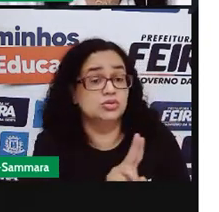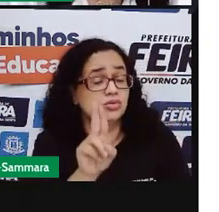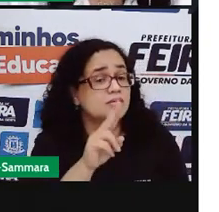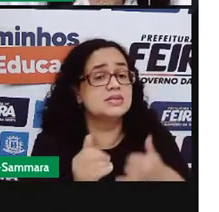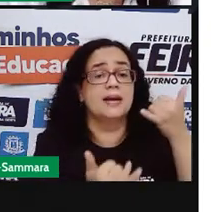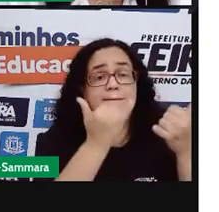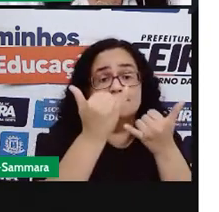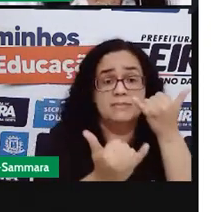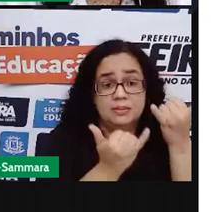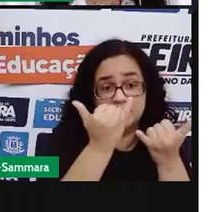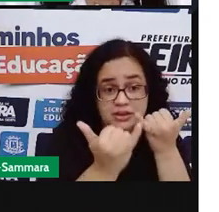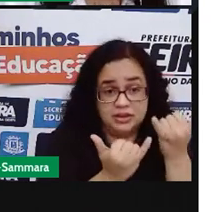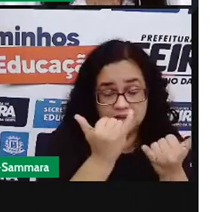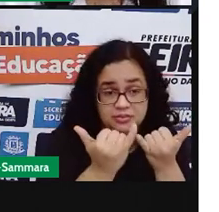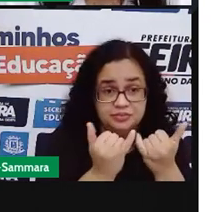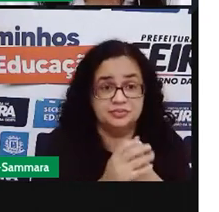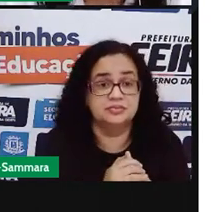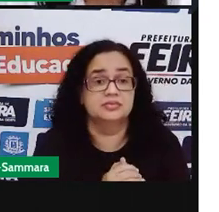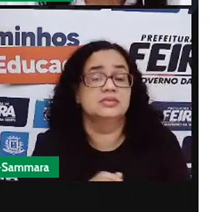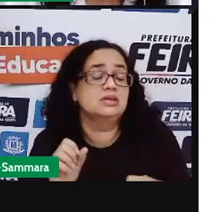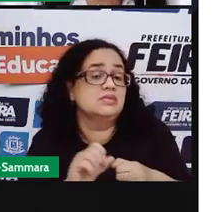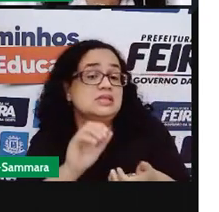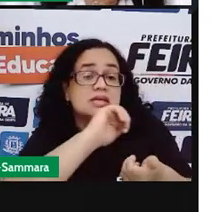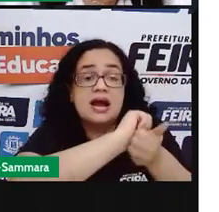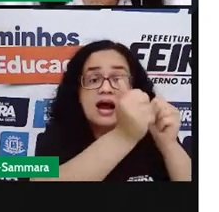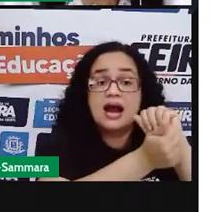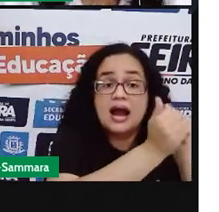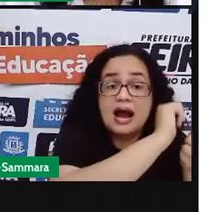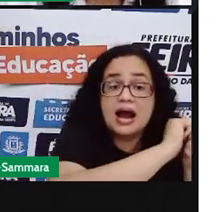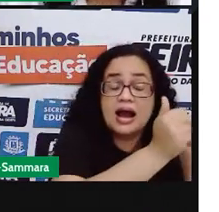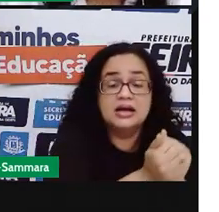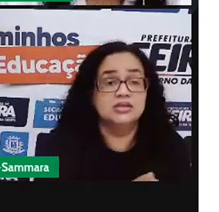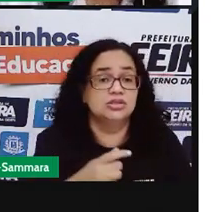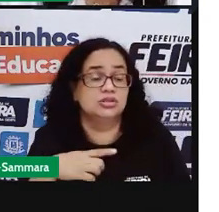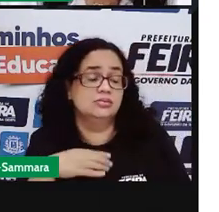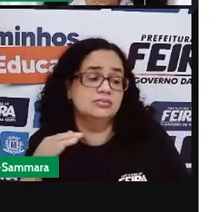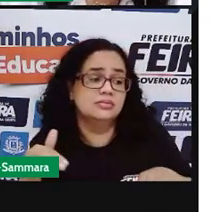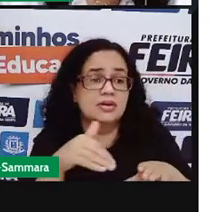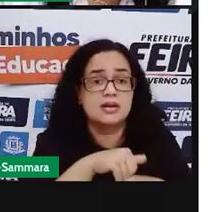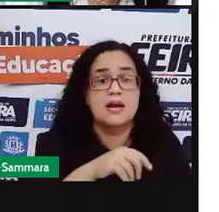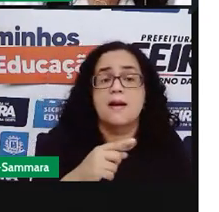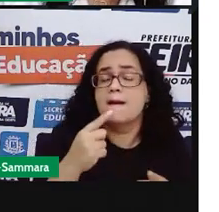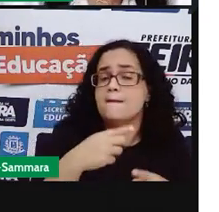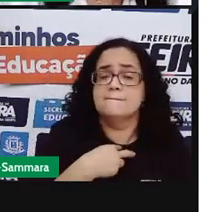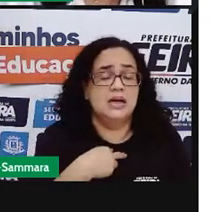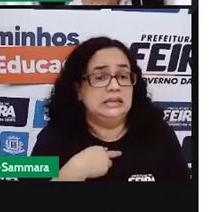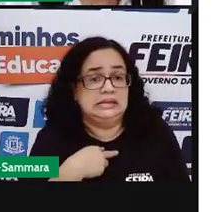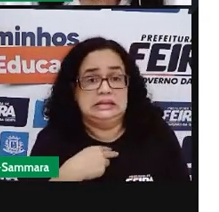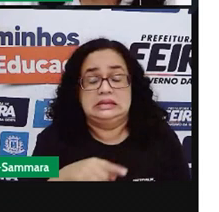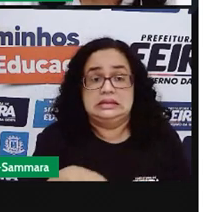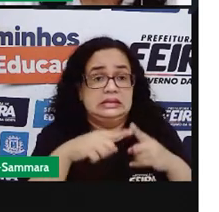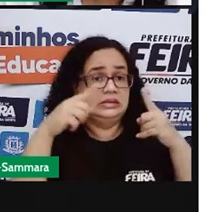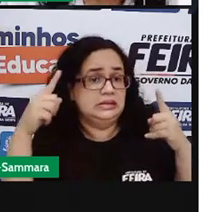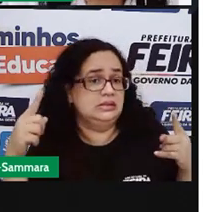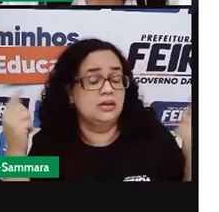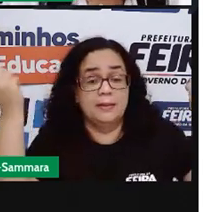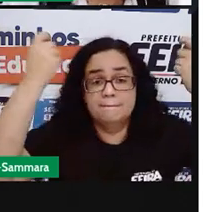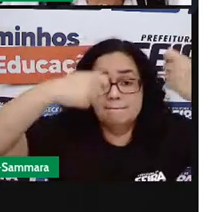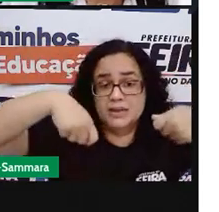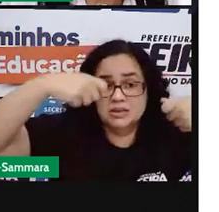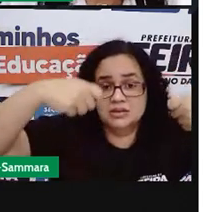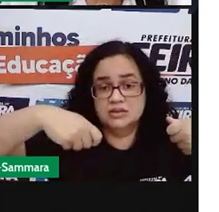brincar, para fazer arte, para vestir, para calçar, mas não são coisas necessárias.